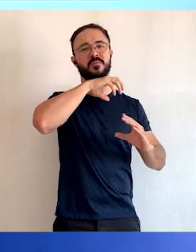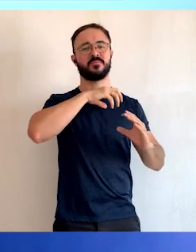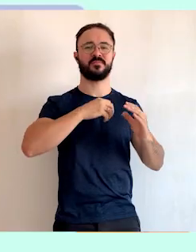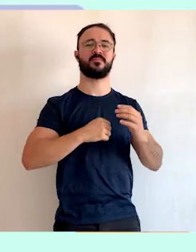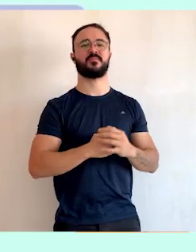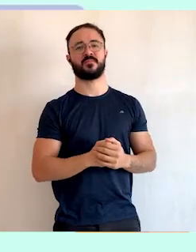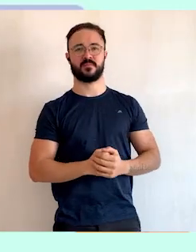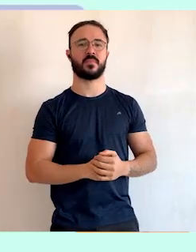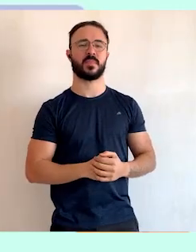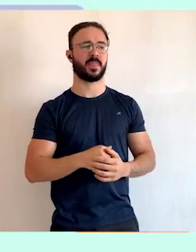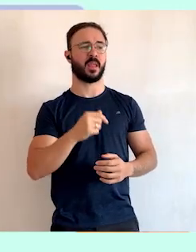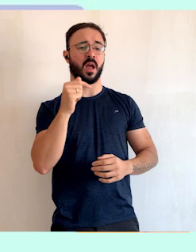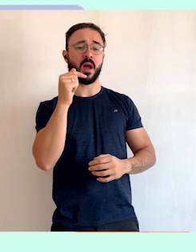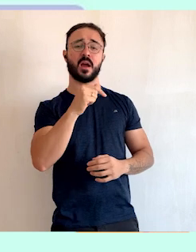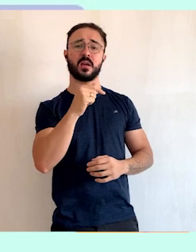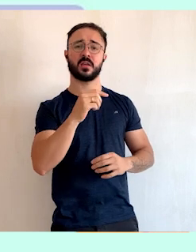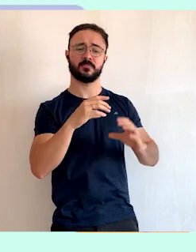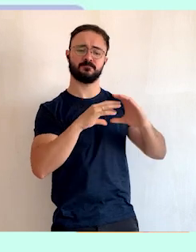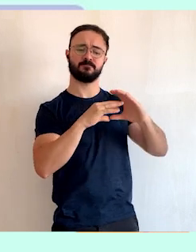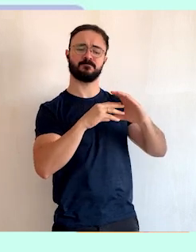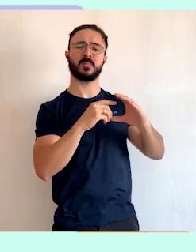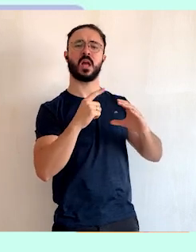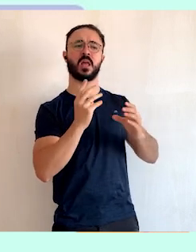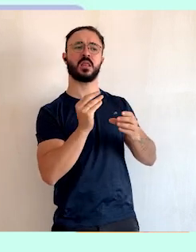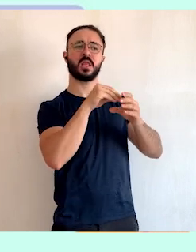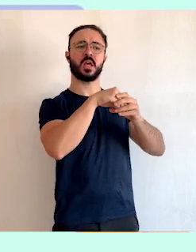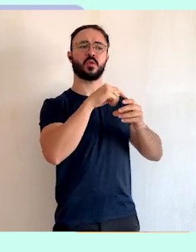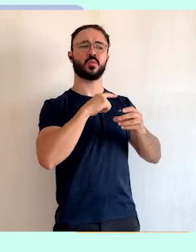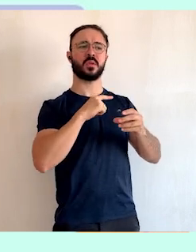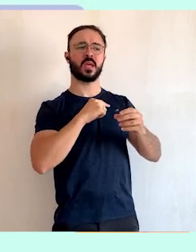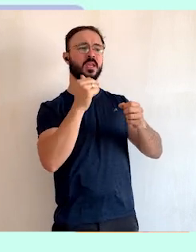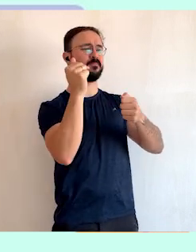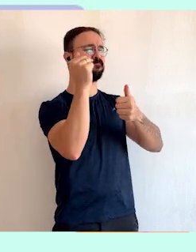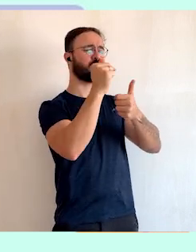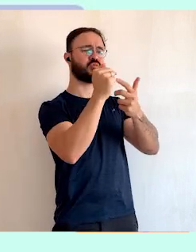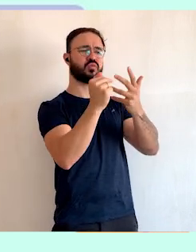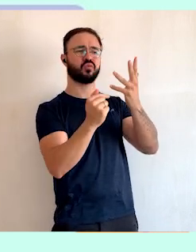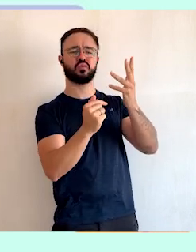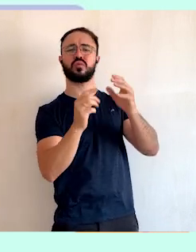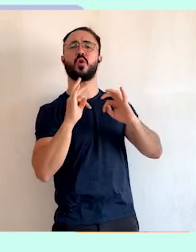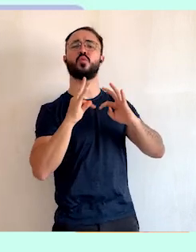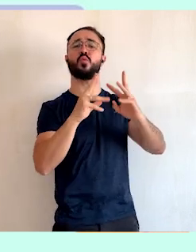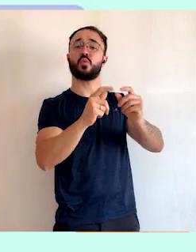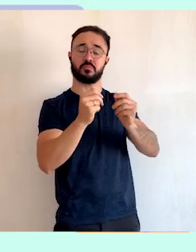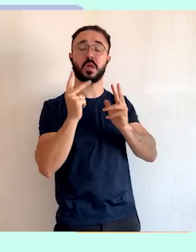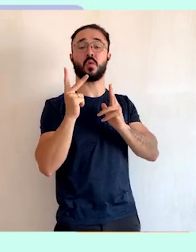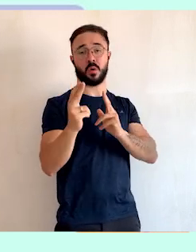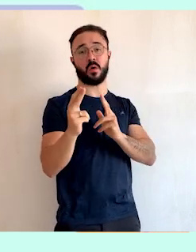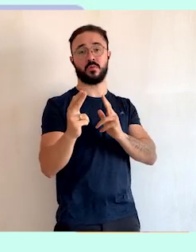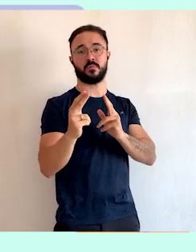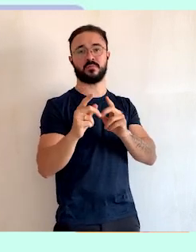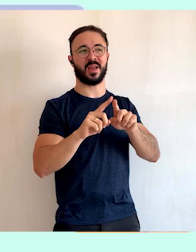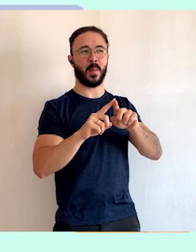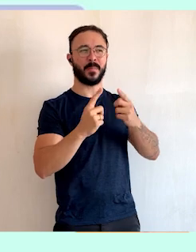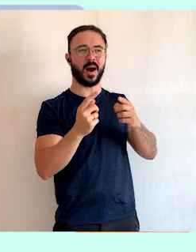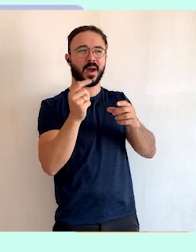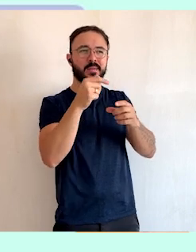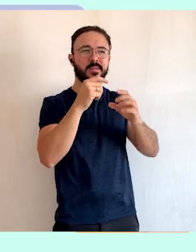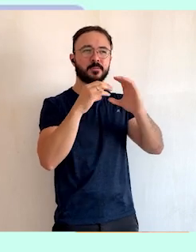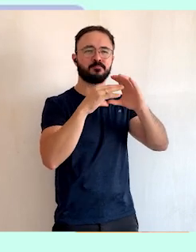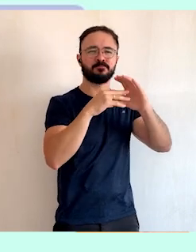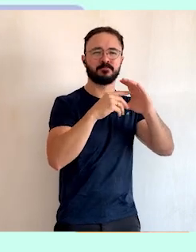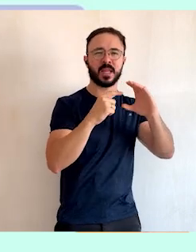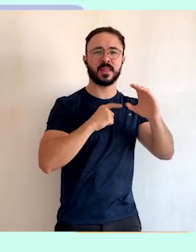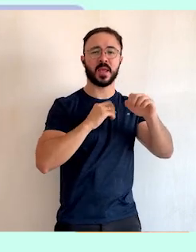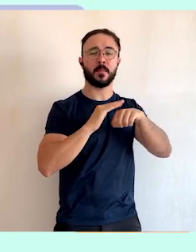Além de possuir núcleo, membrana plasmática, citoplasma e mitocôndrias, as